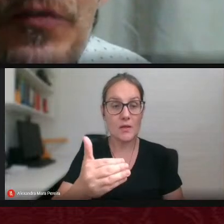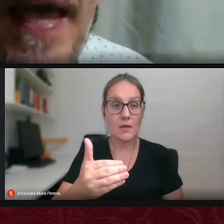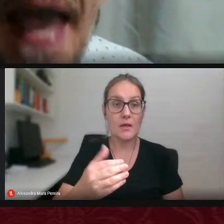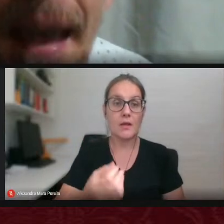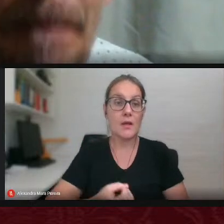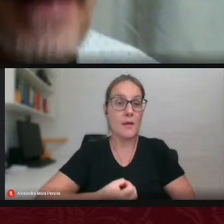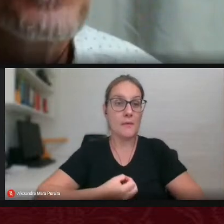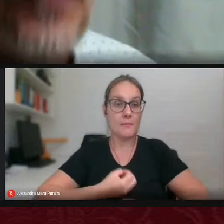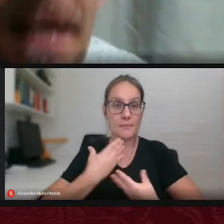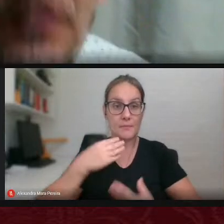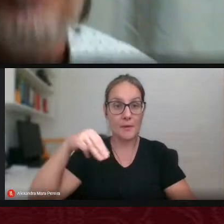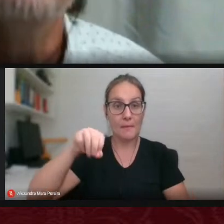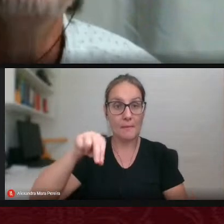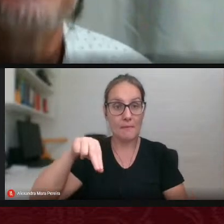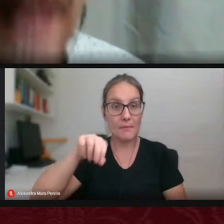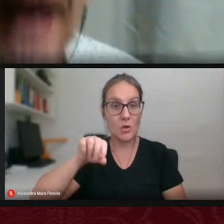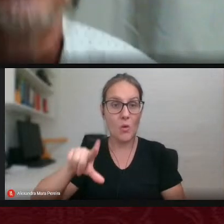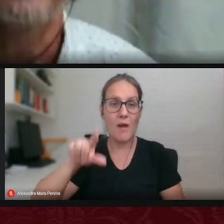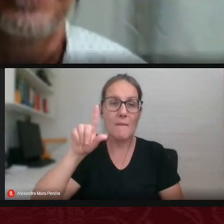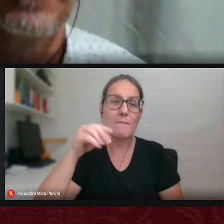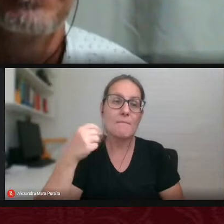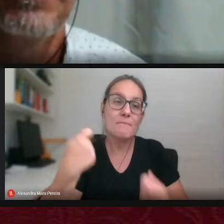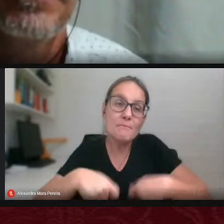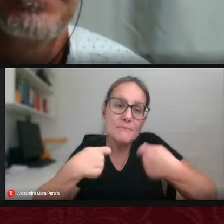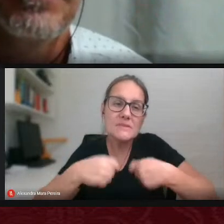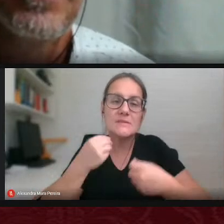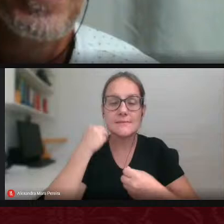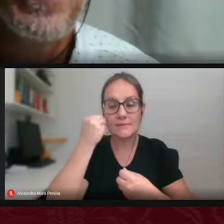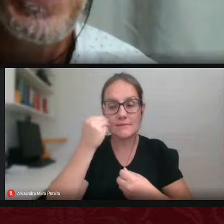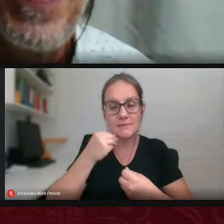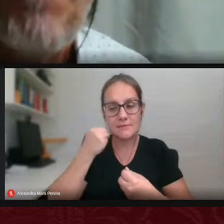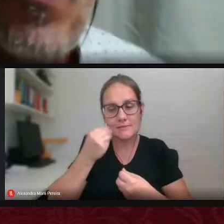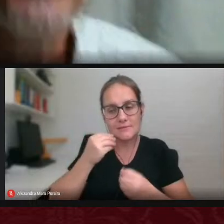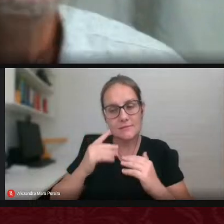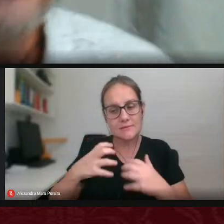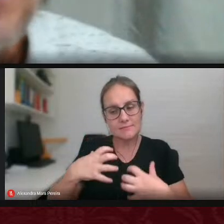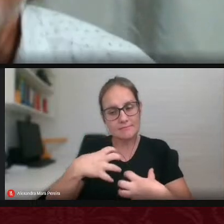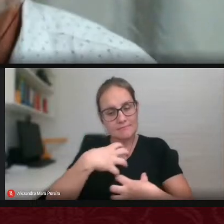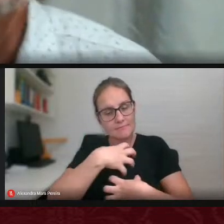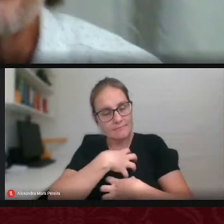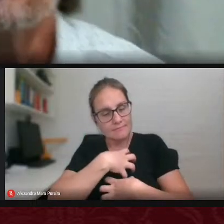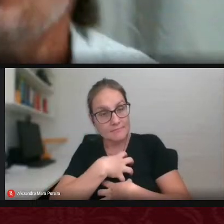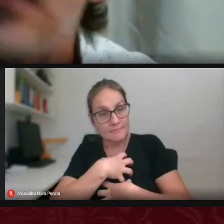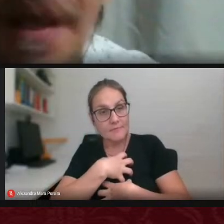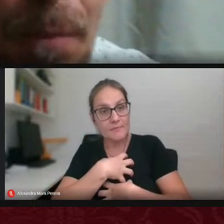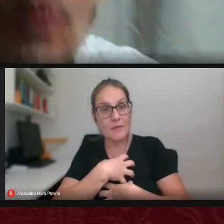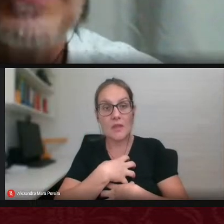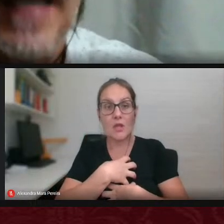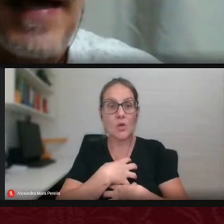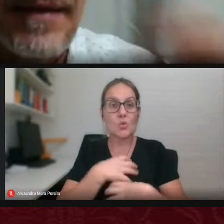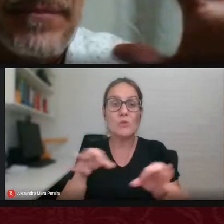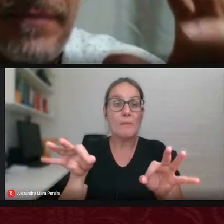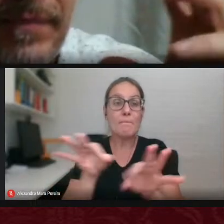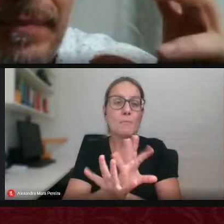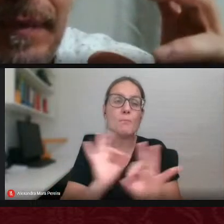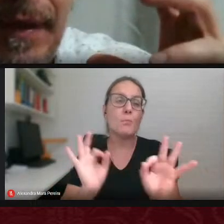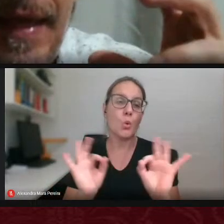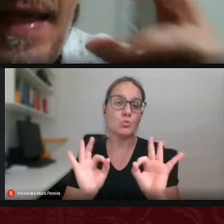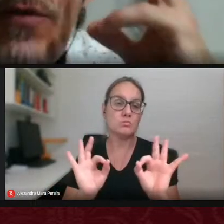Barros é para ser experimentada a poesia do Mano de Barros não está pronta